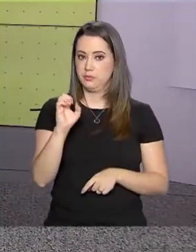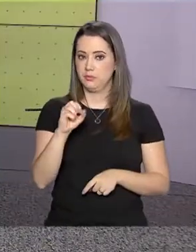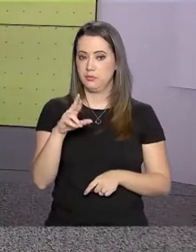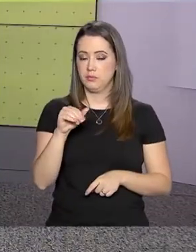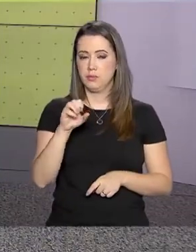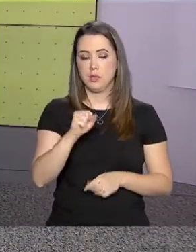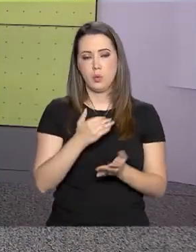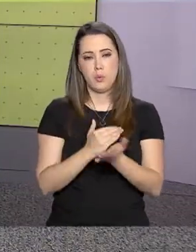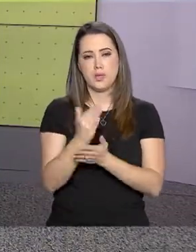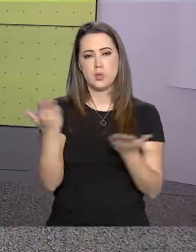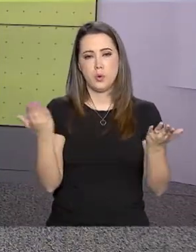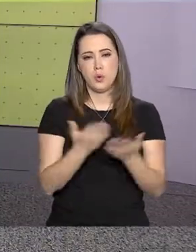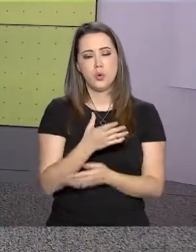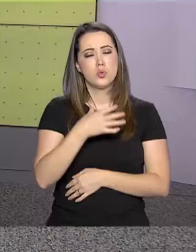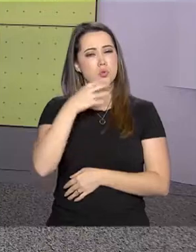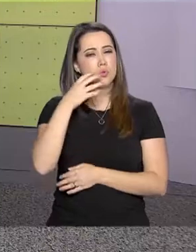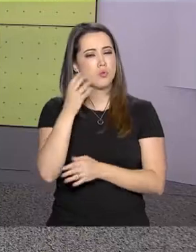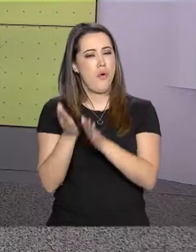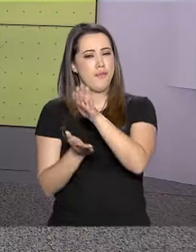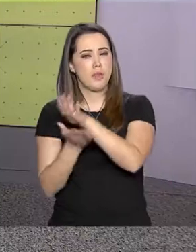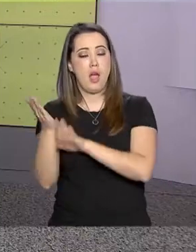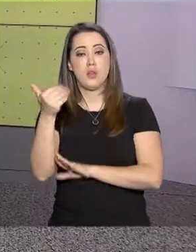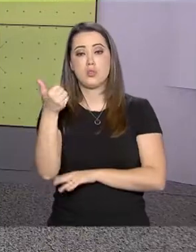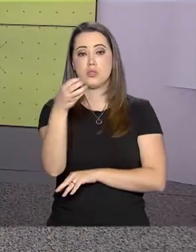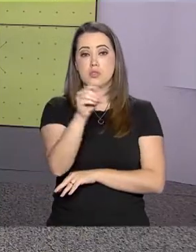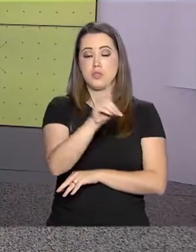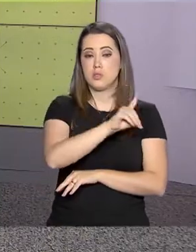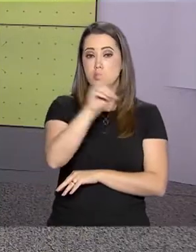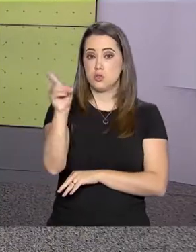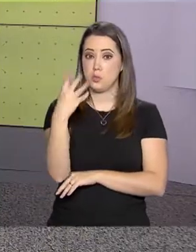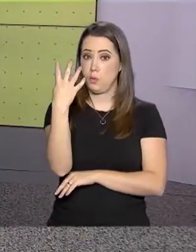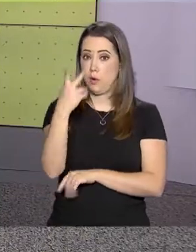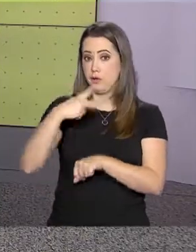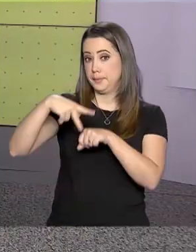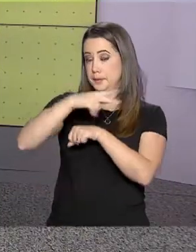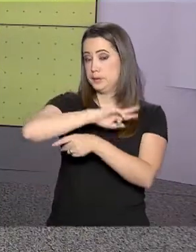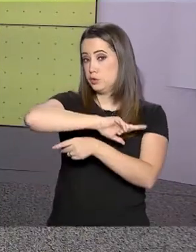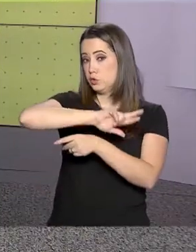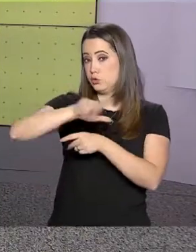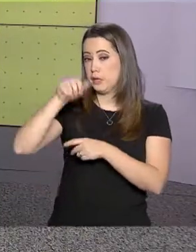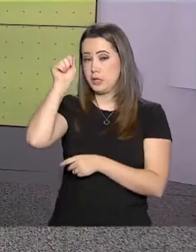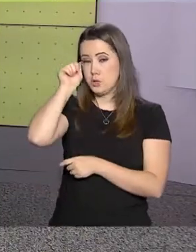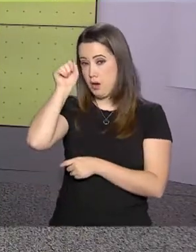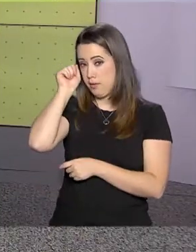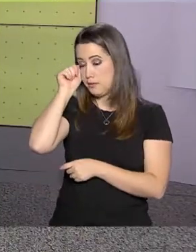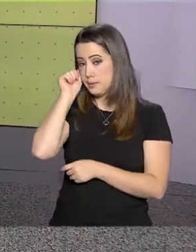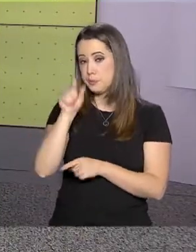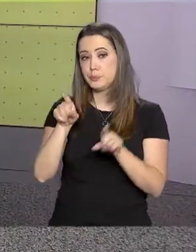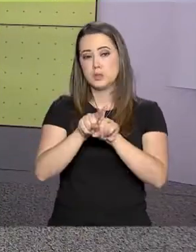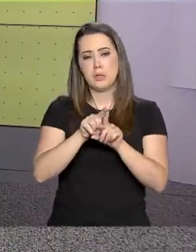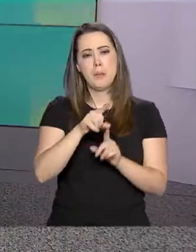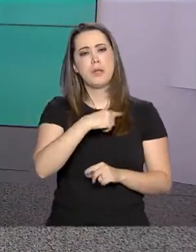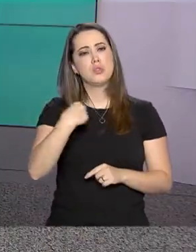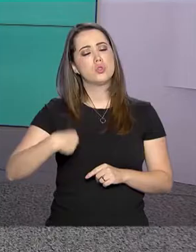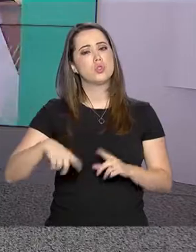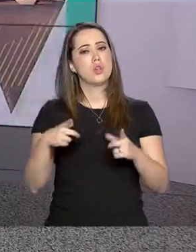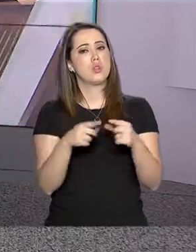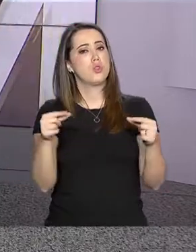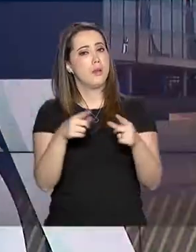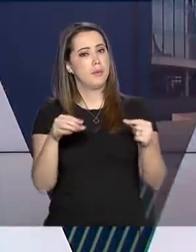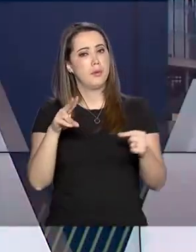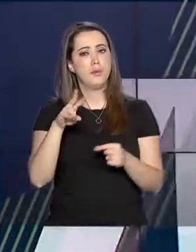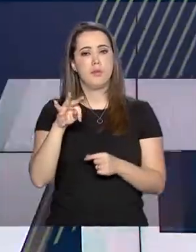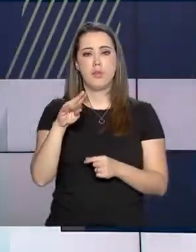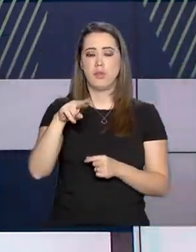hoje uma viagem de 16 dias por quatro países asiáticos, além da China, Japão, Vietnã e Indonésia.